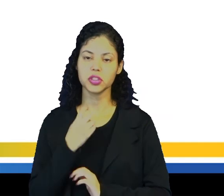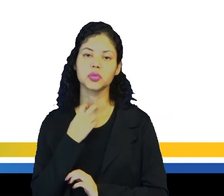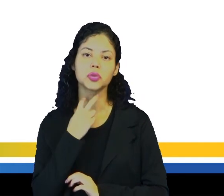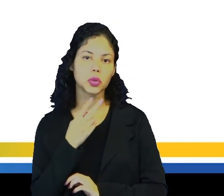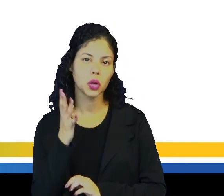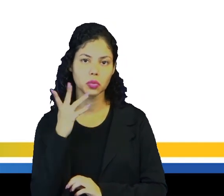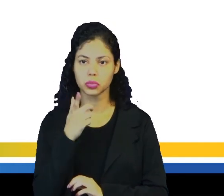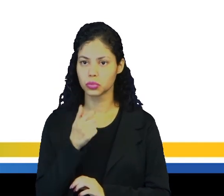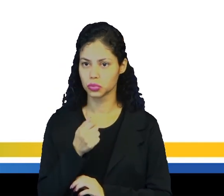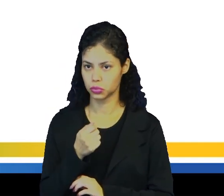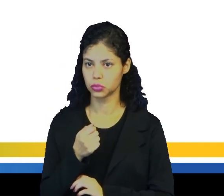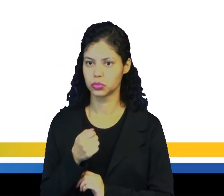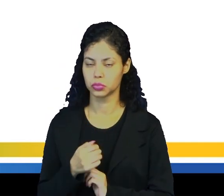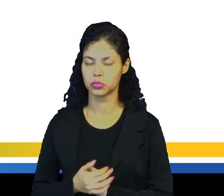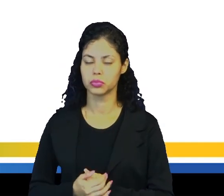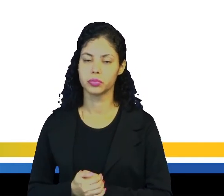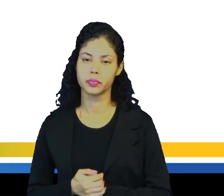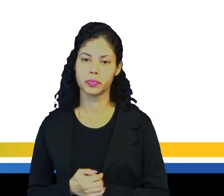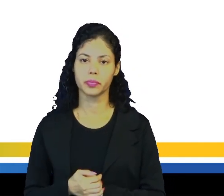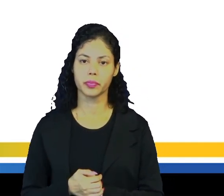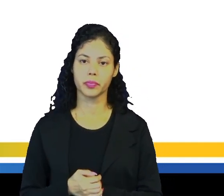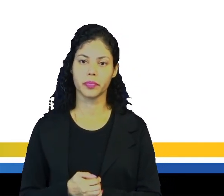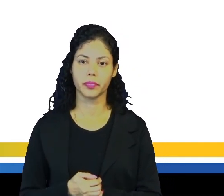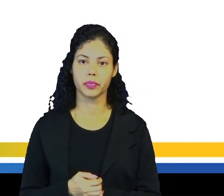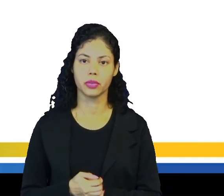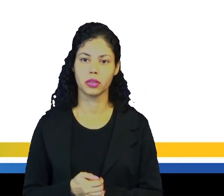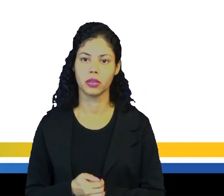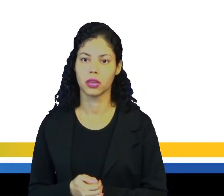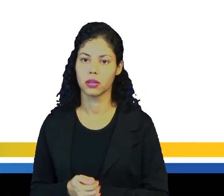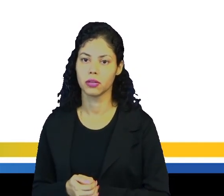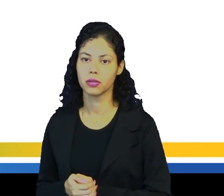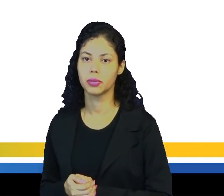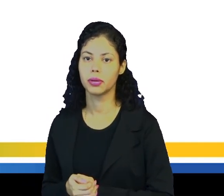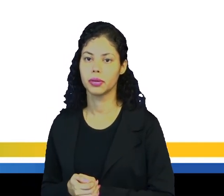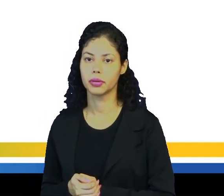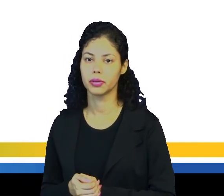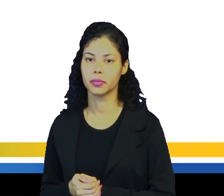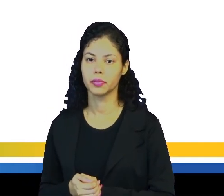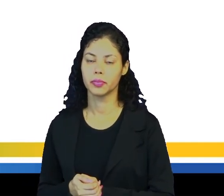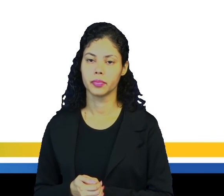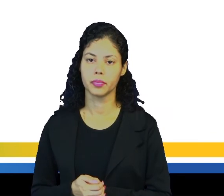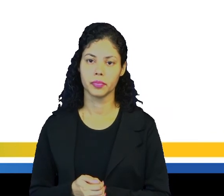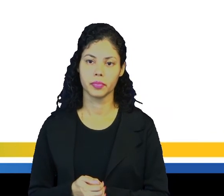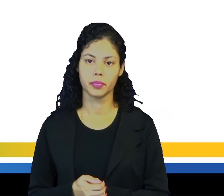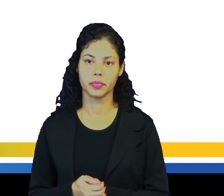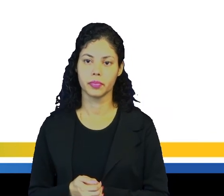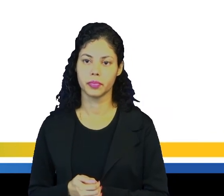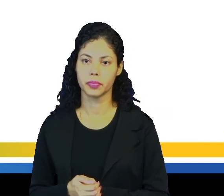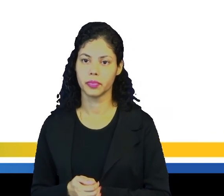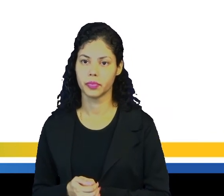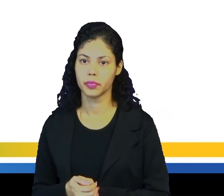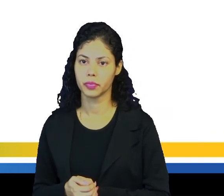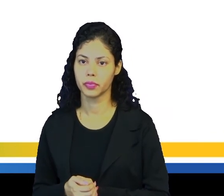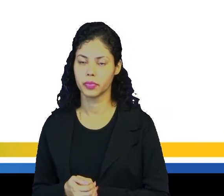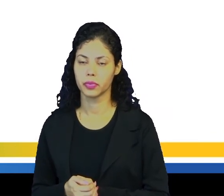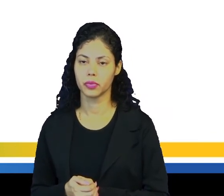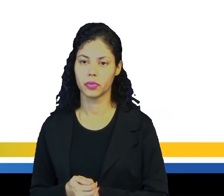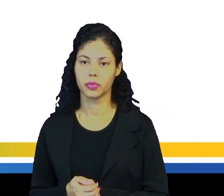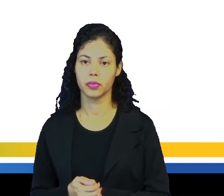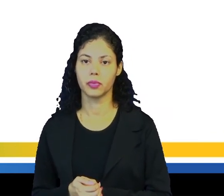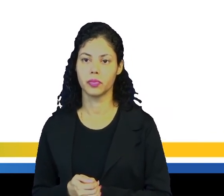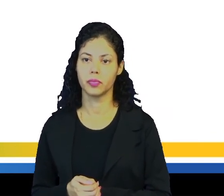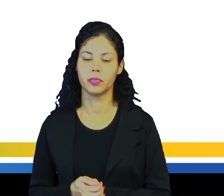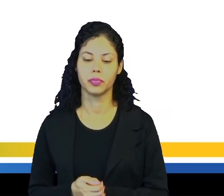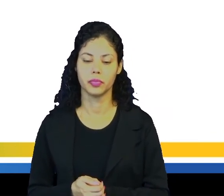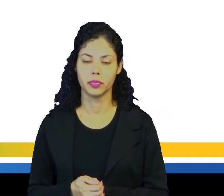voz é muito bonita. E na oito, nós temos, there are roses, sunflowers, and